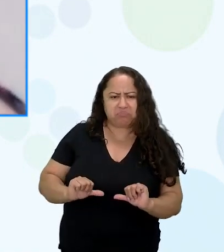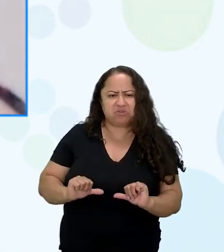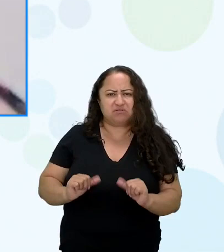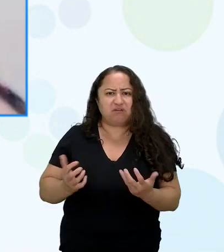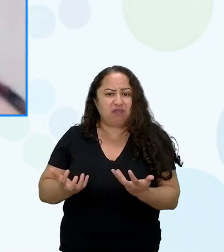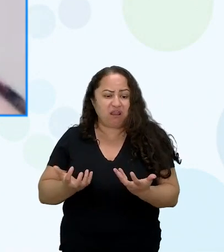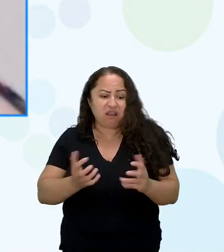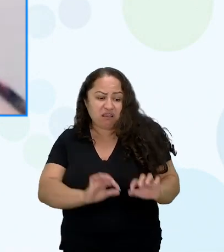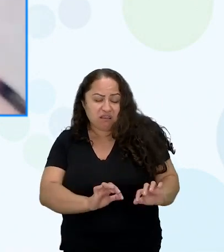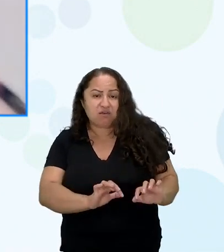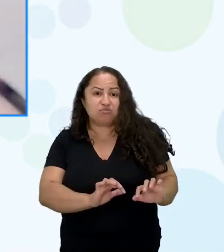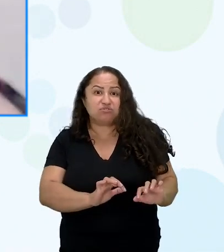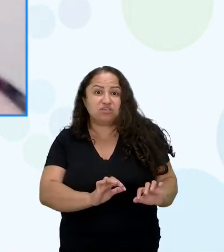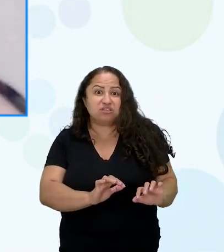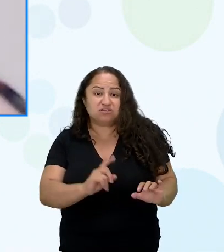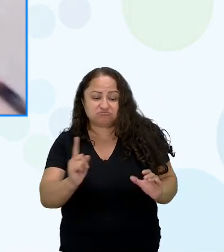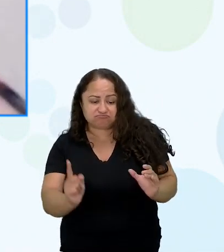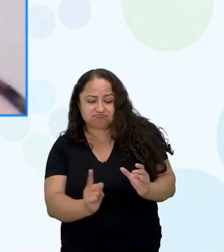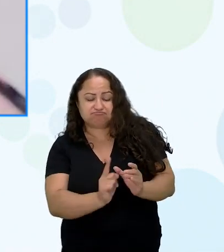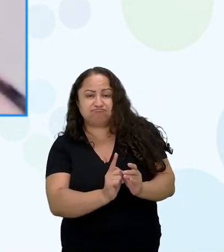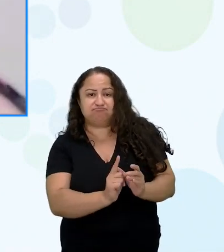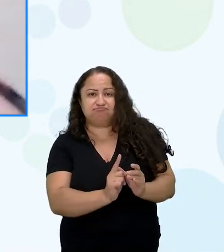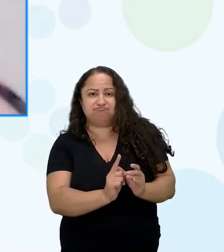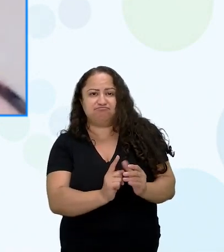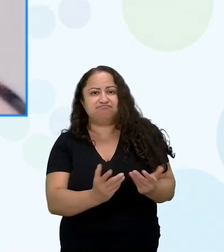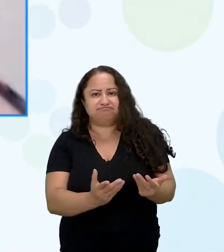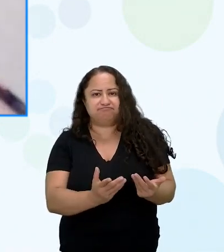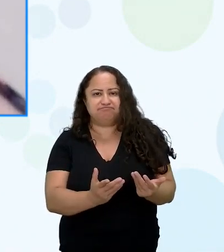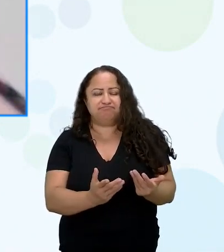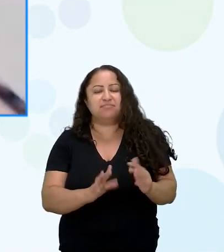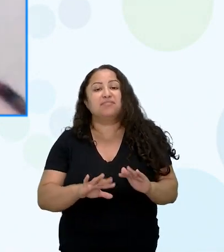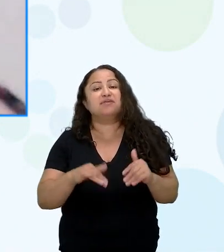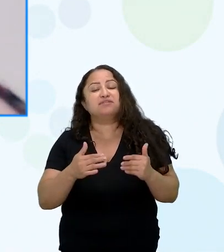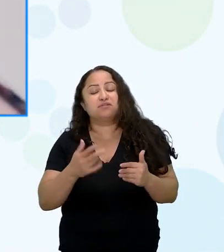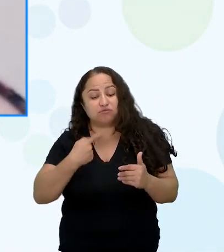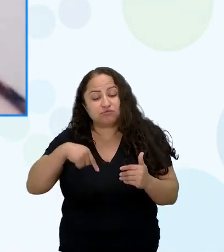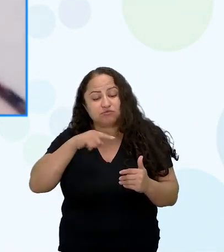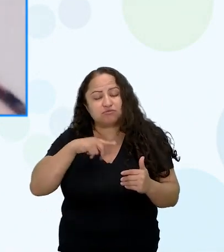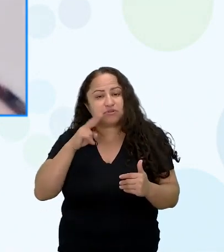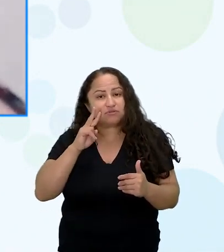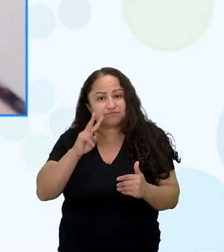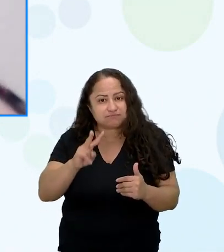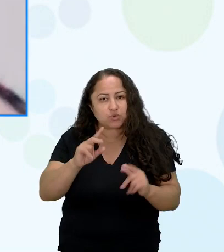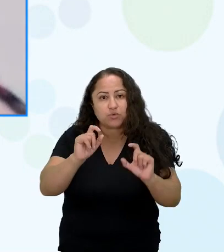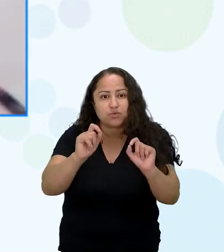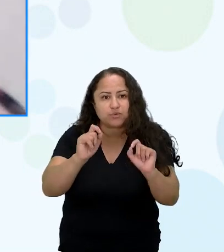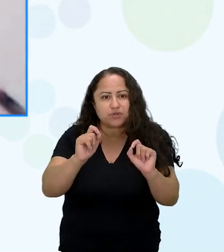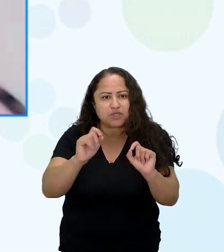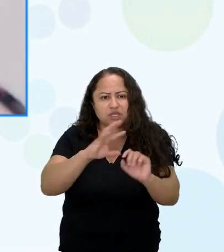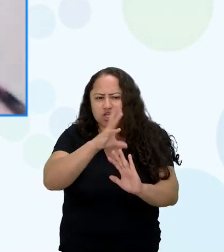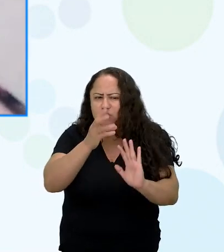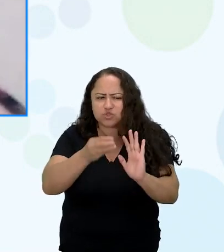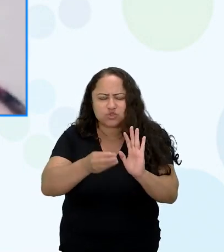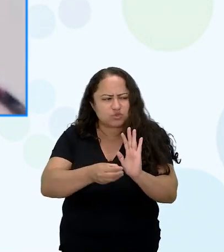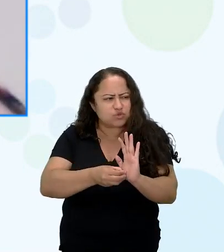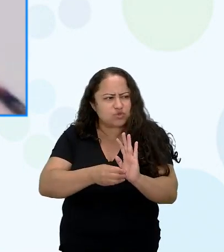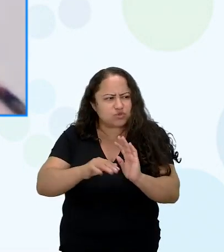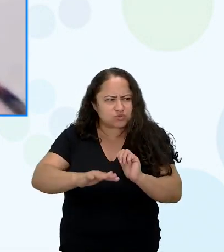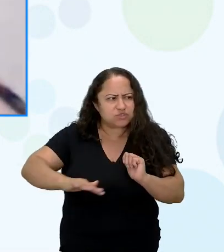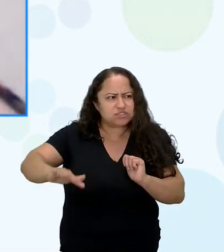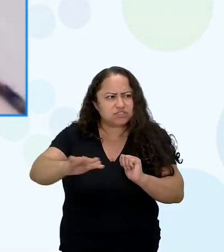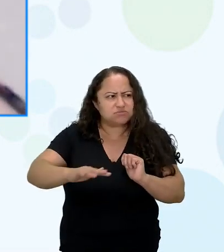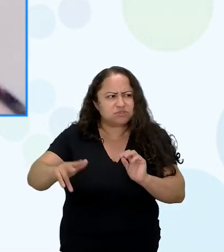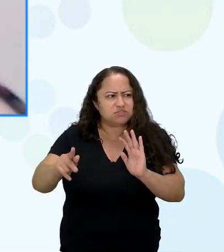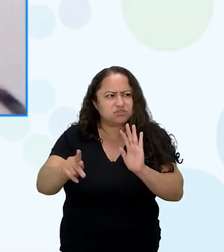pertencer. e a gente vê que todo mundo tem que ter seu espaço dentro